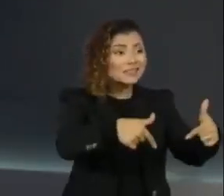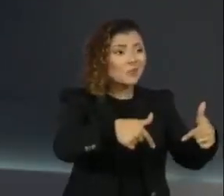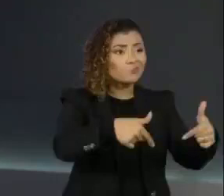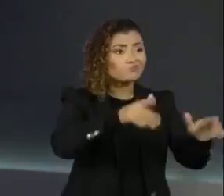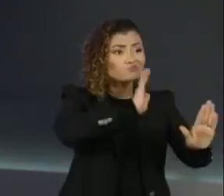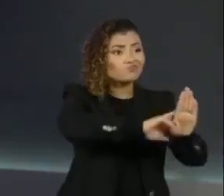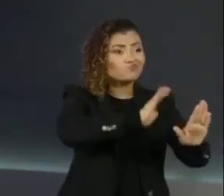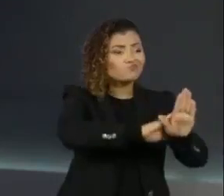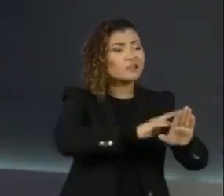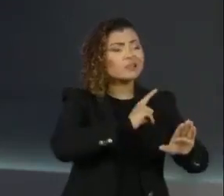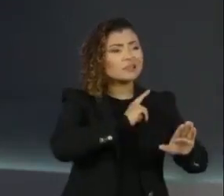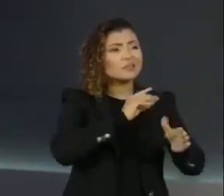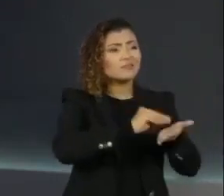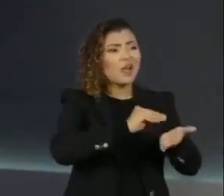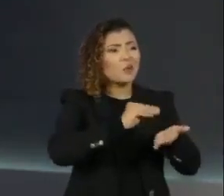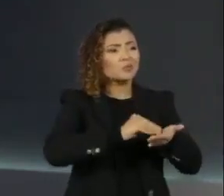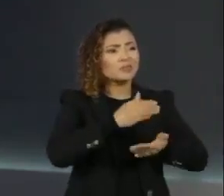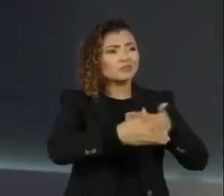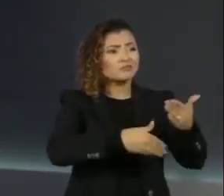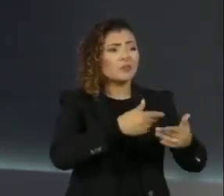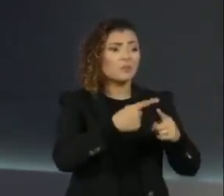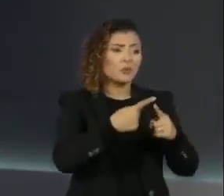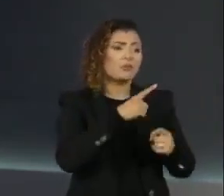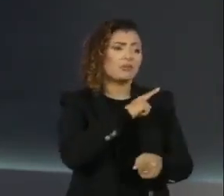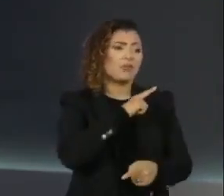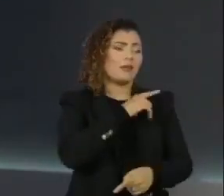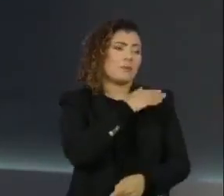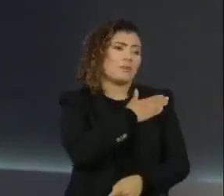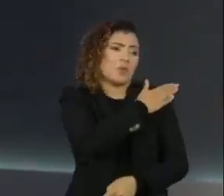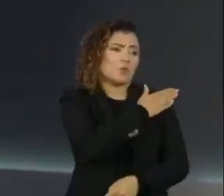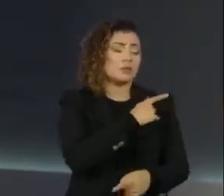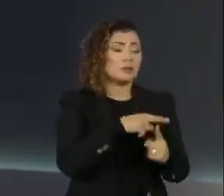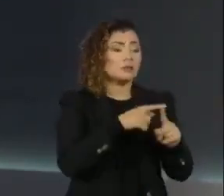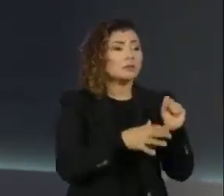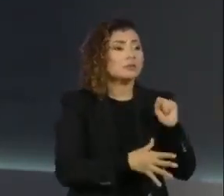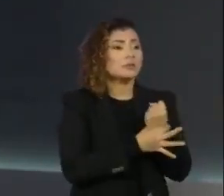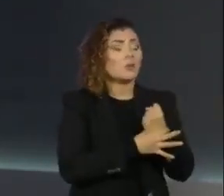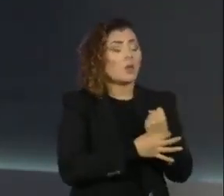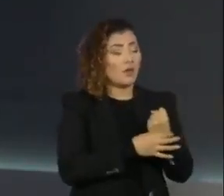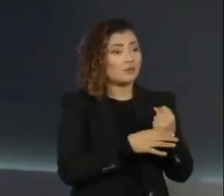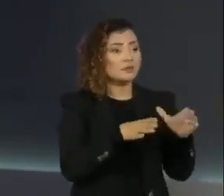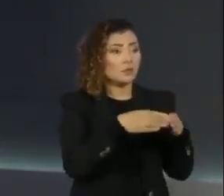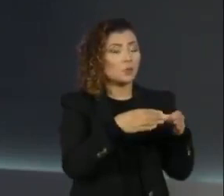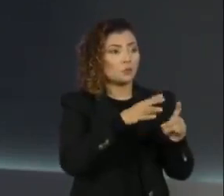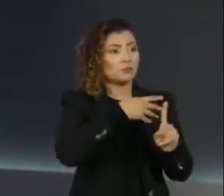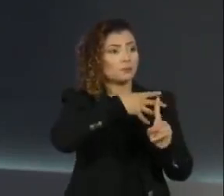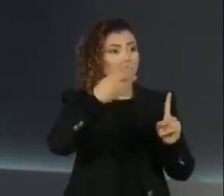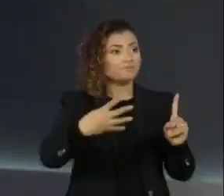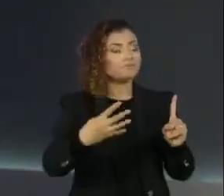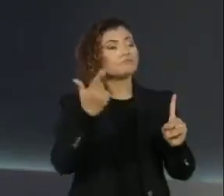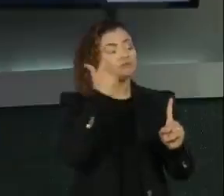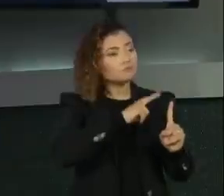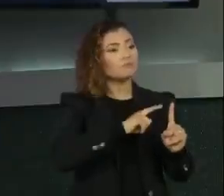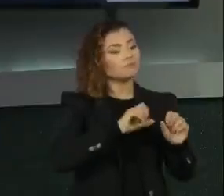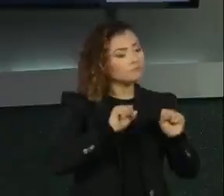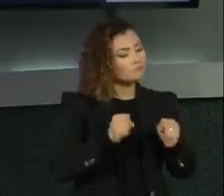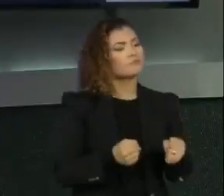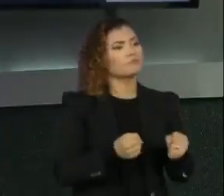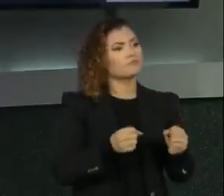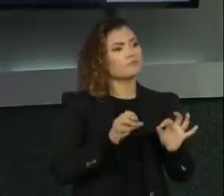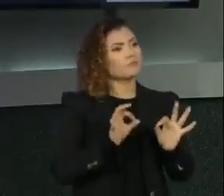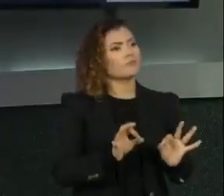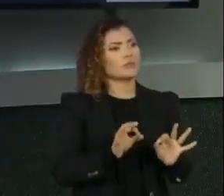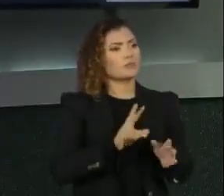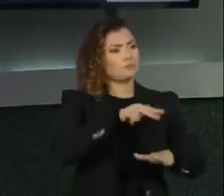ainda há um longo caminho para garantir a segurança da comunidade LGBT, para começar. Sem